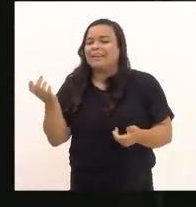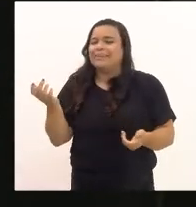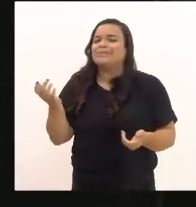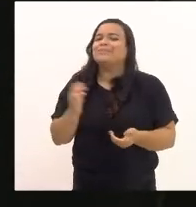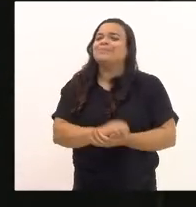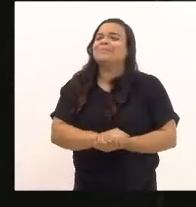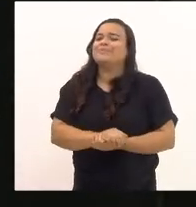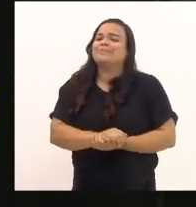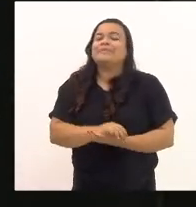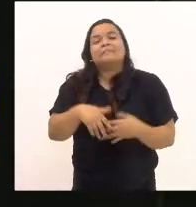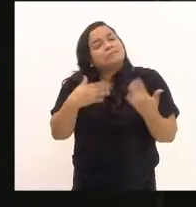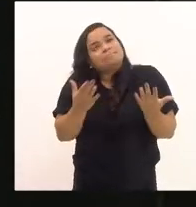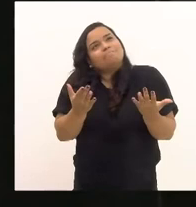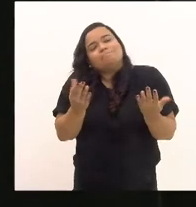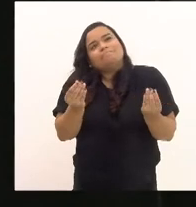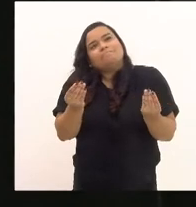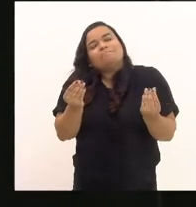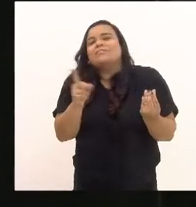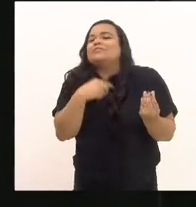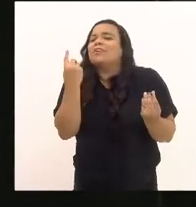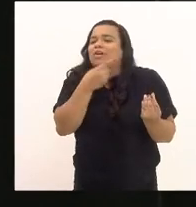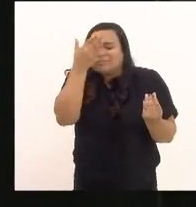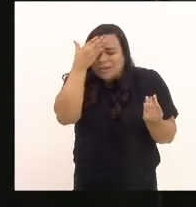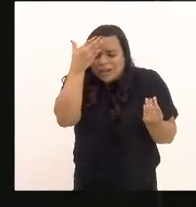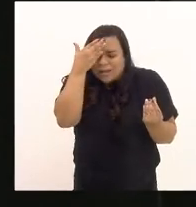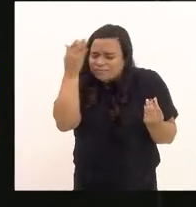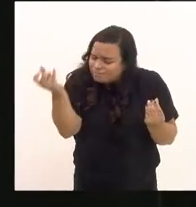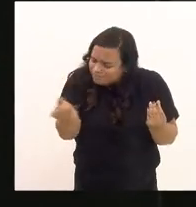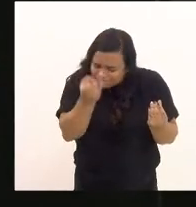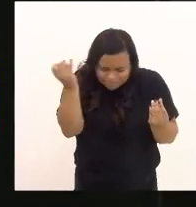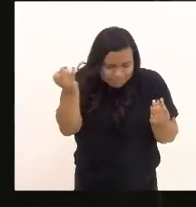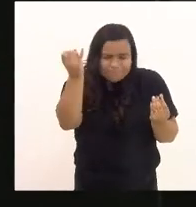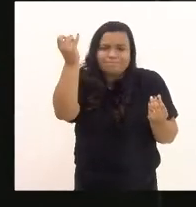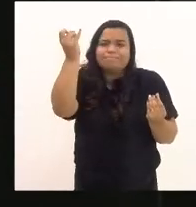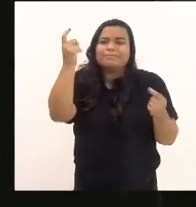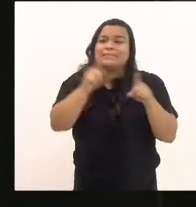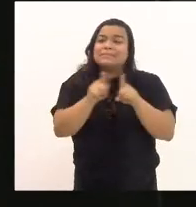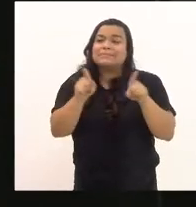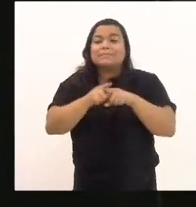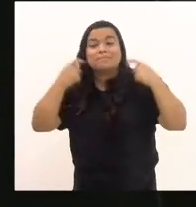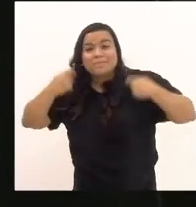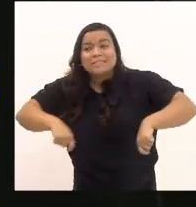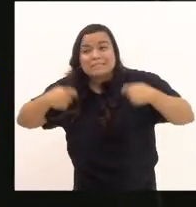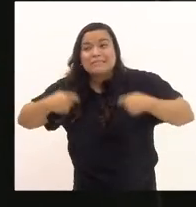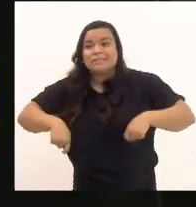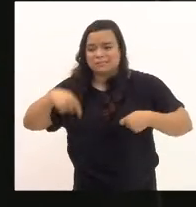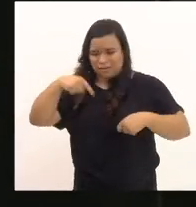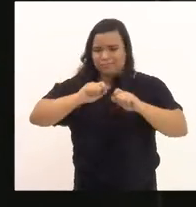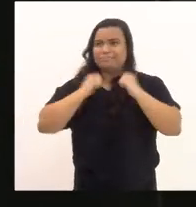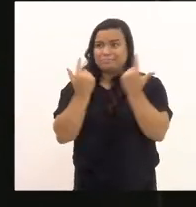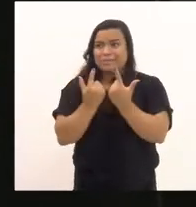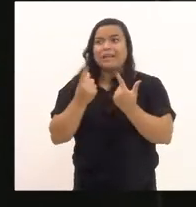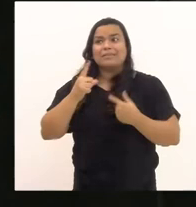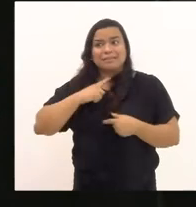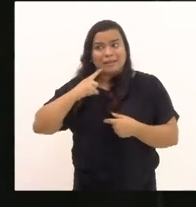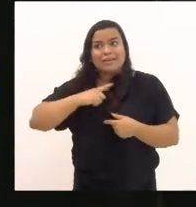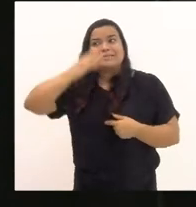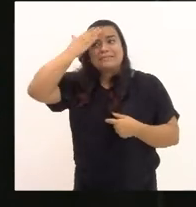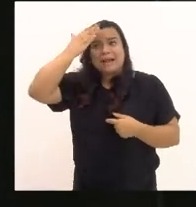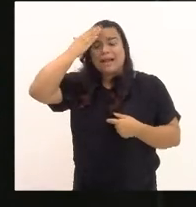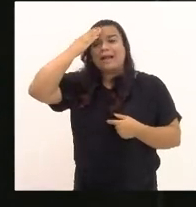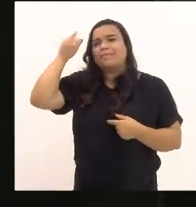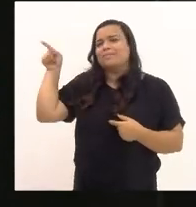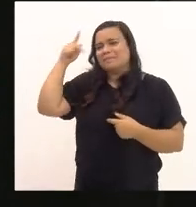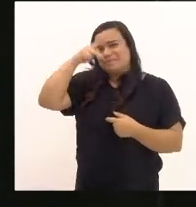sabemos o quanto é importante e o quanto é necessário e essa casa aqui tem reconhecido através do presidente,